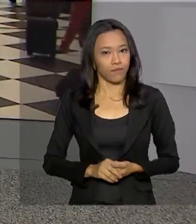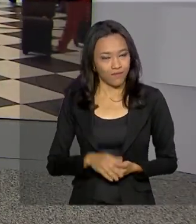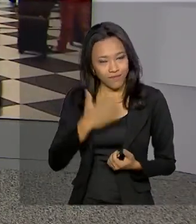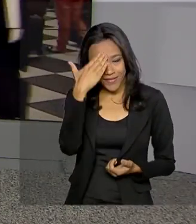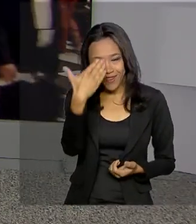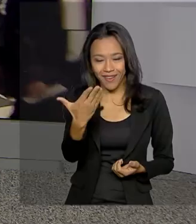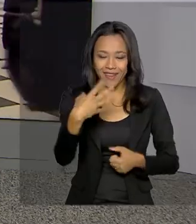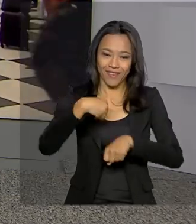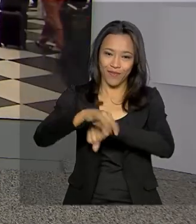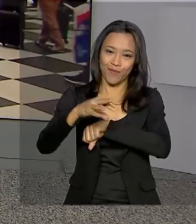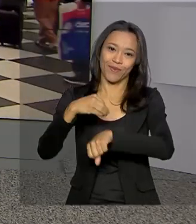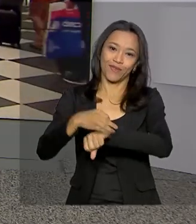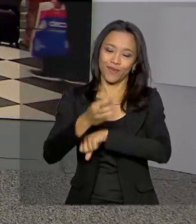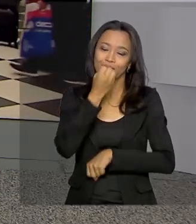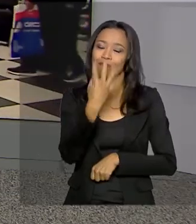Obrigada pelas suas informações ao vivo. Bom dia. Obrigada. Obrigada. Obrigada.